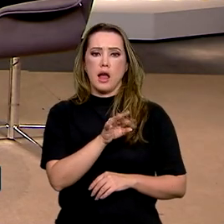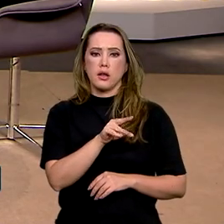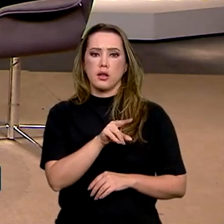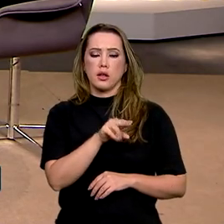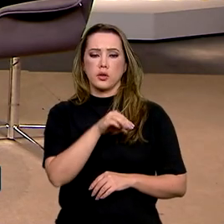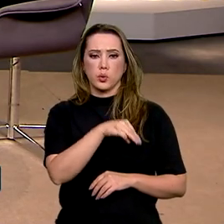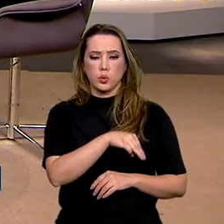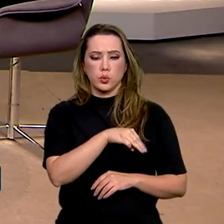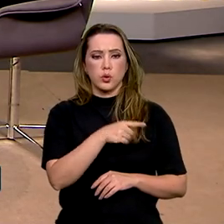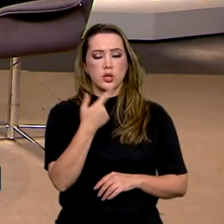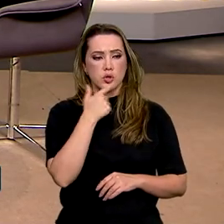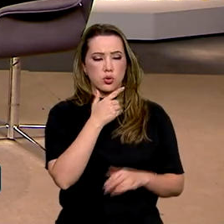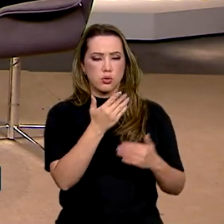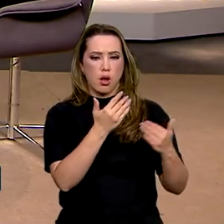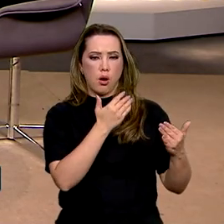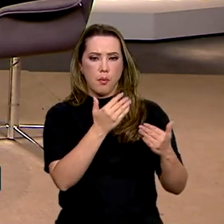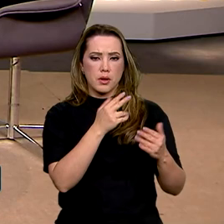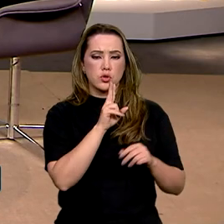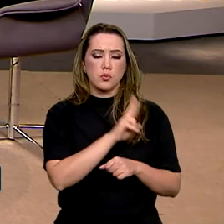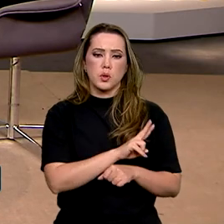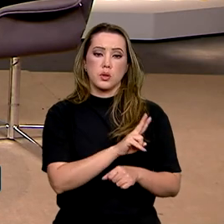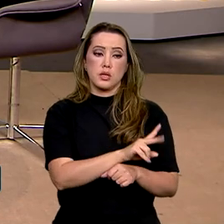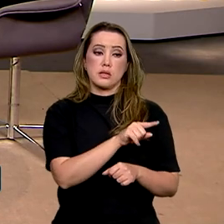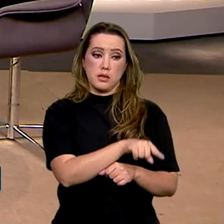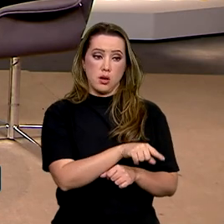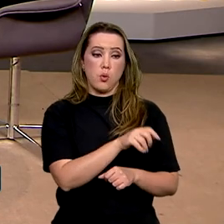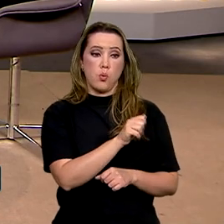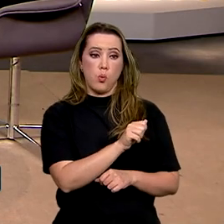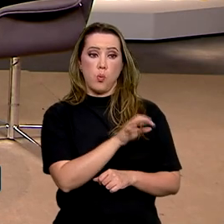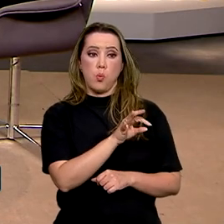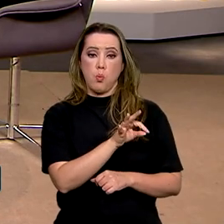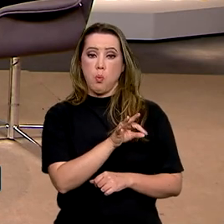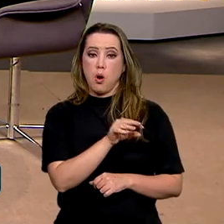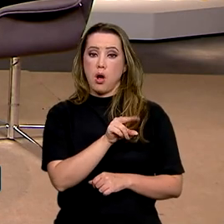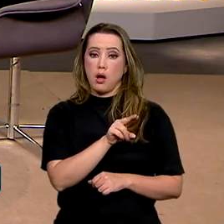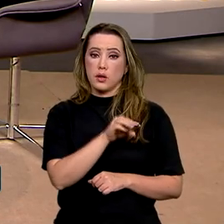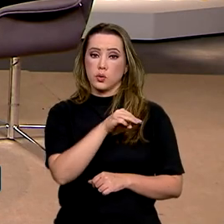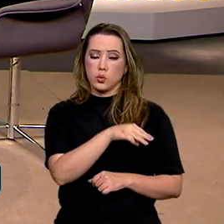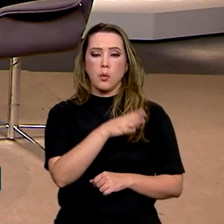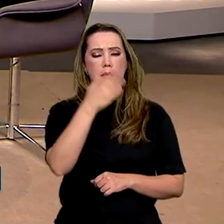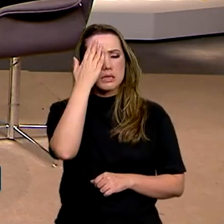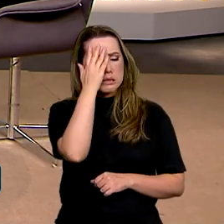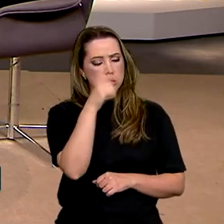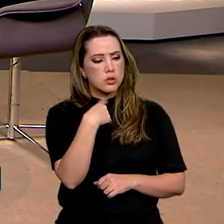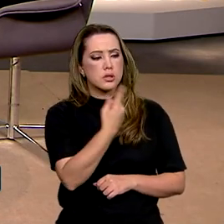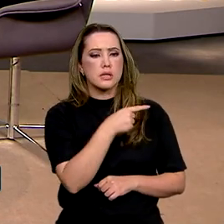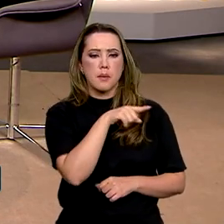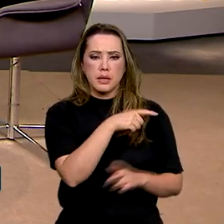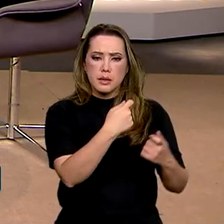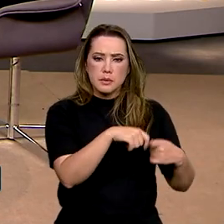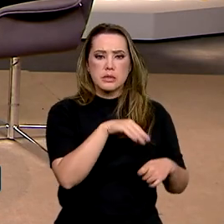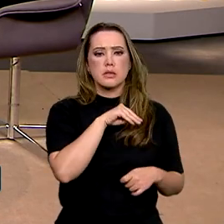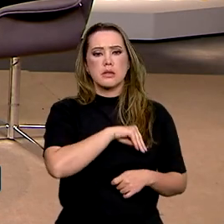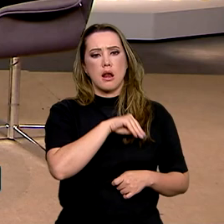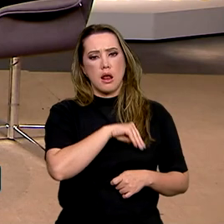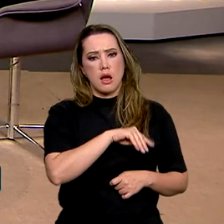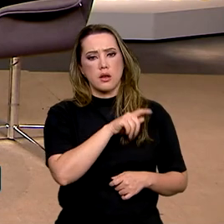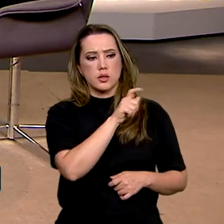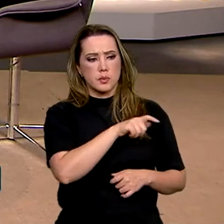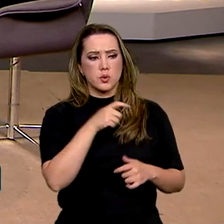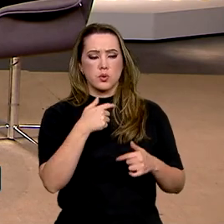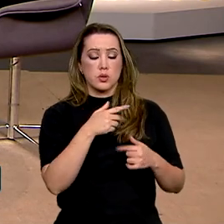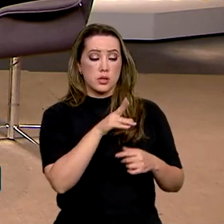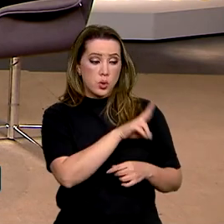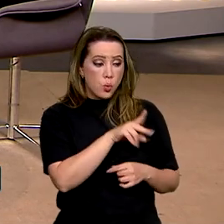nesse equilíbrio de proteção, mas sabendo que é um recurso socioeconômico, que existe todo um setor por trás.